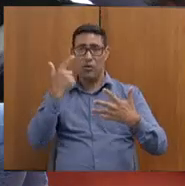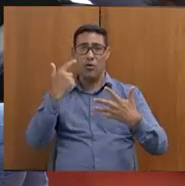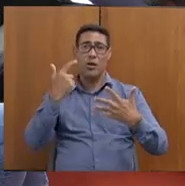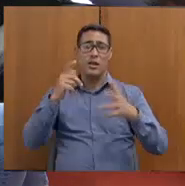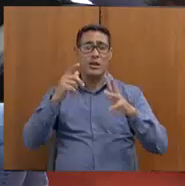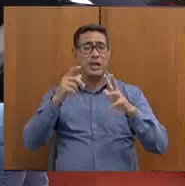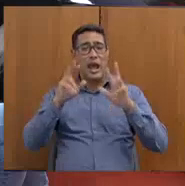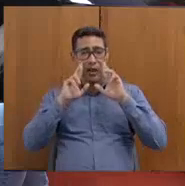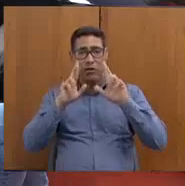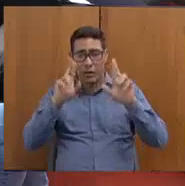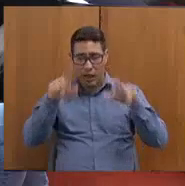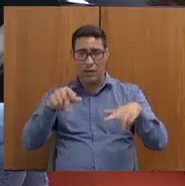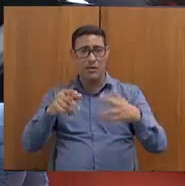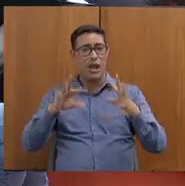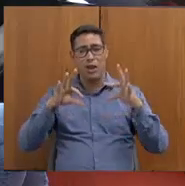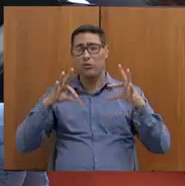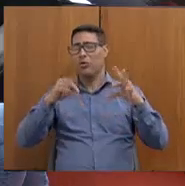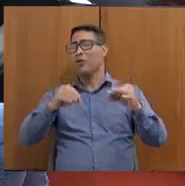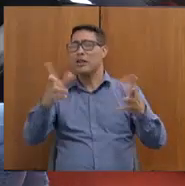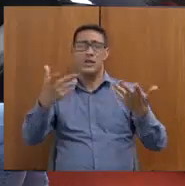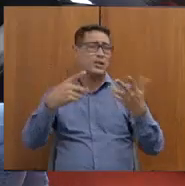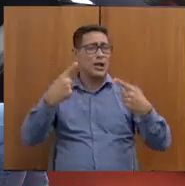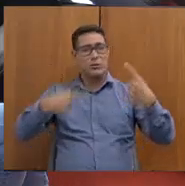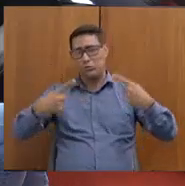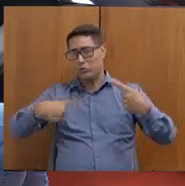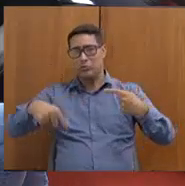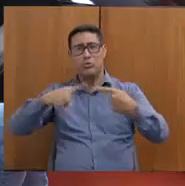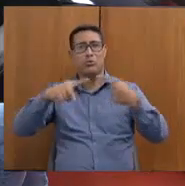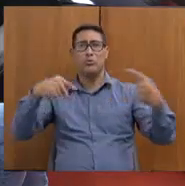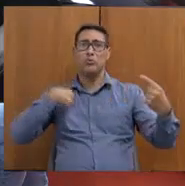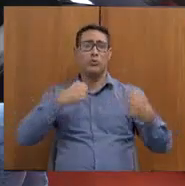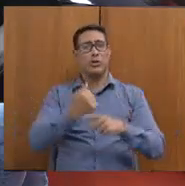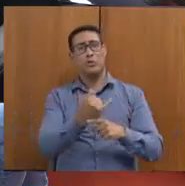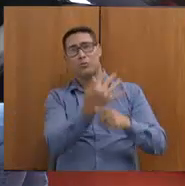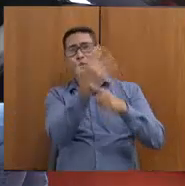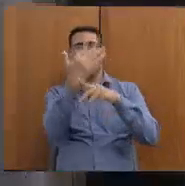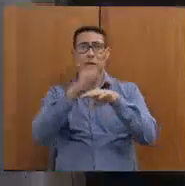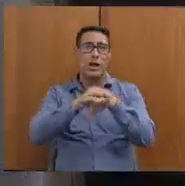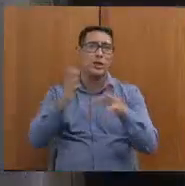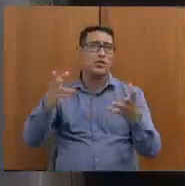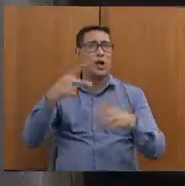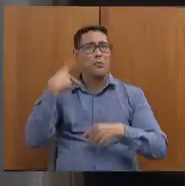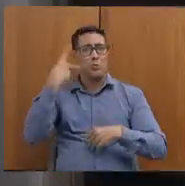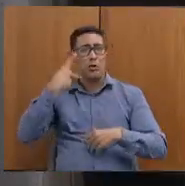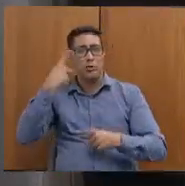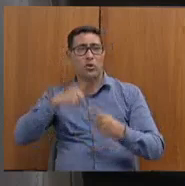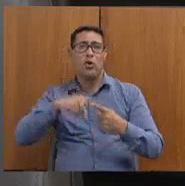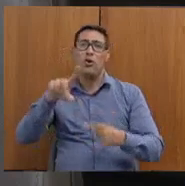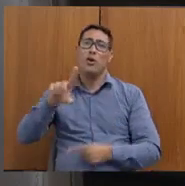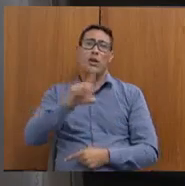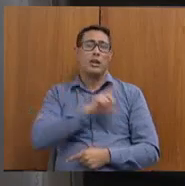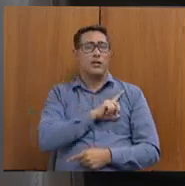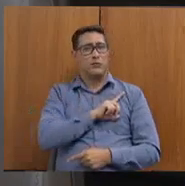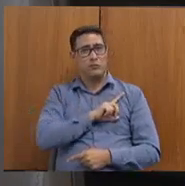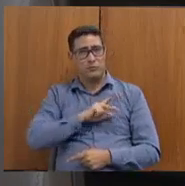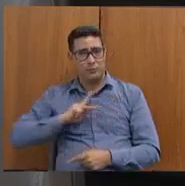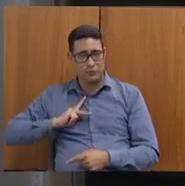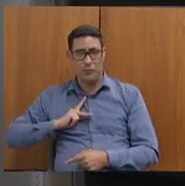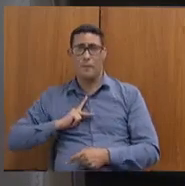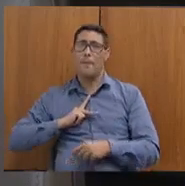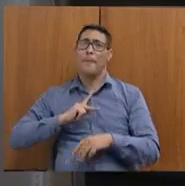lugares. A gente está discutindo também no Ministério Público, a quantidade de promotores, defensores, a quantidade de pessoas que não têm